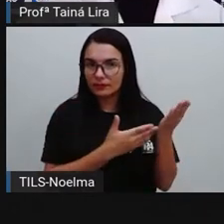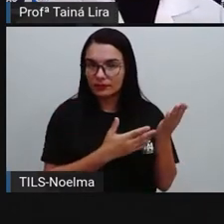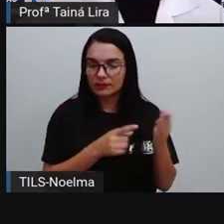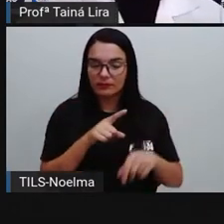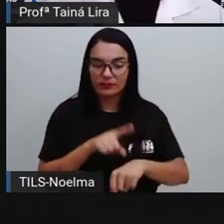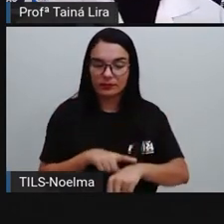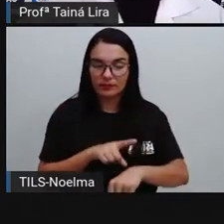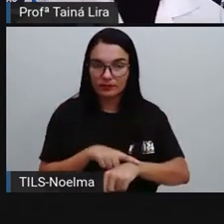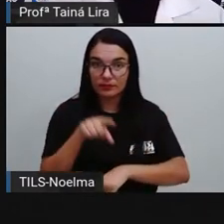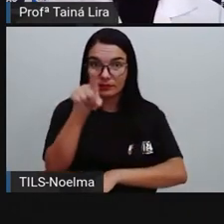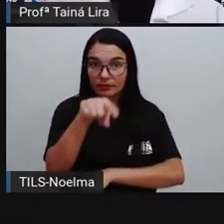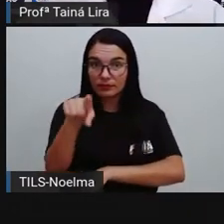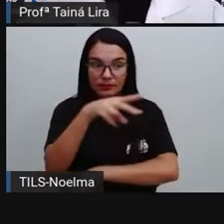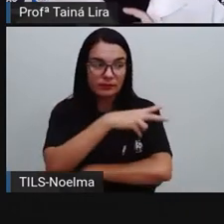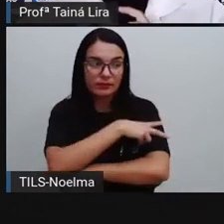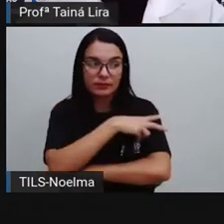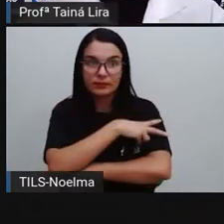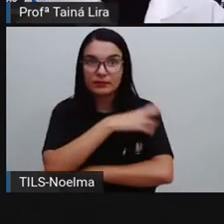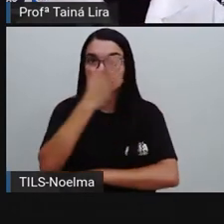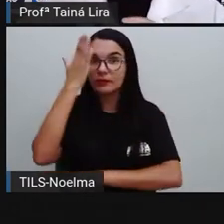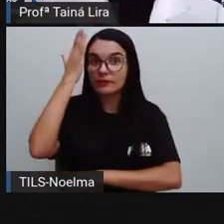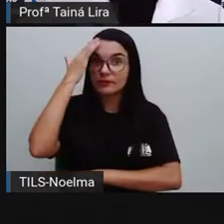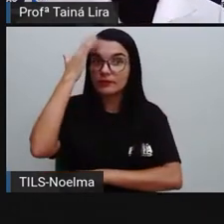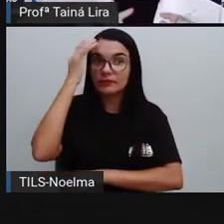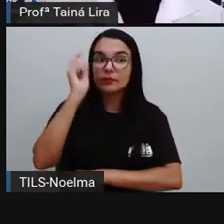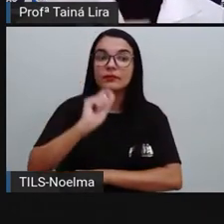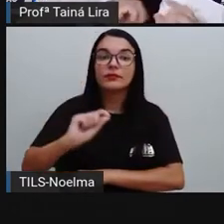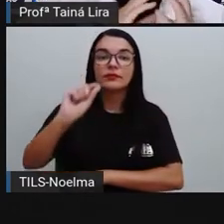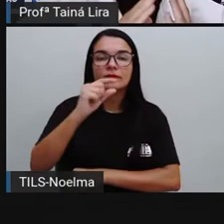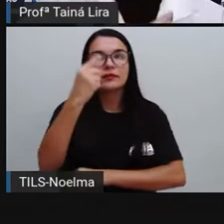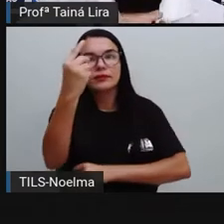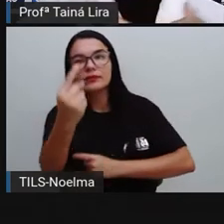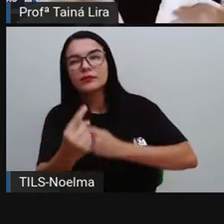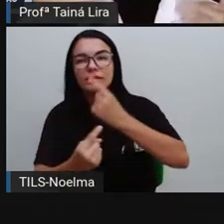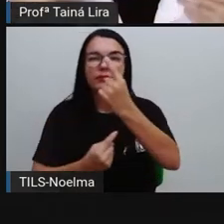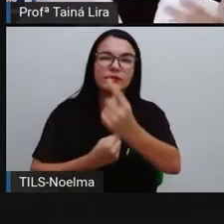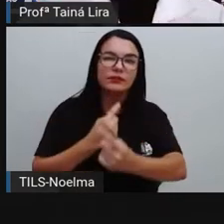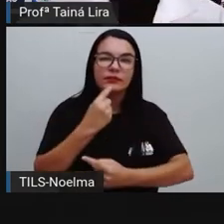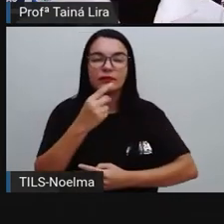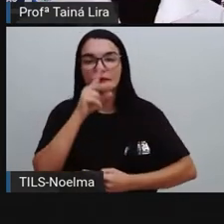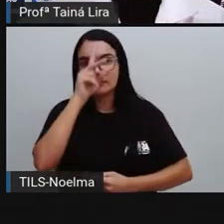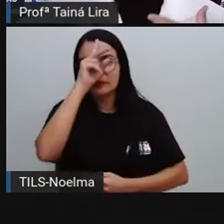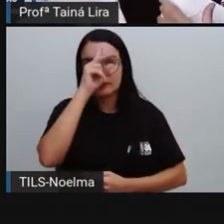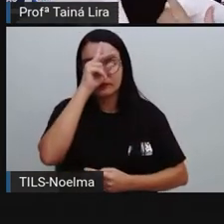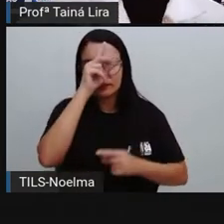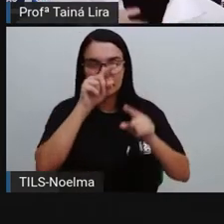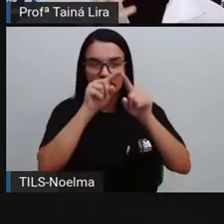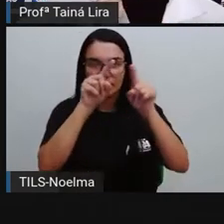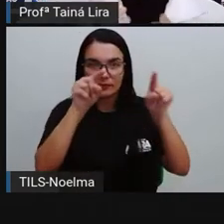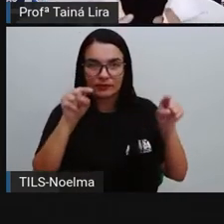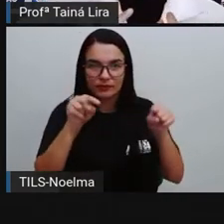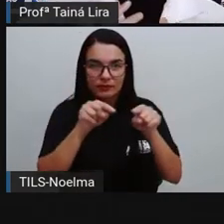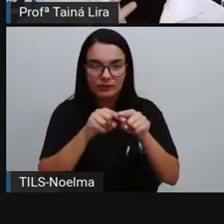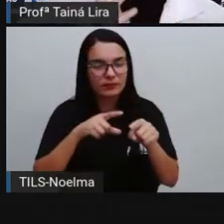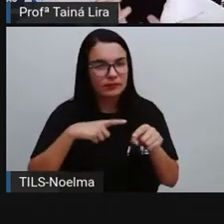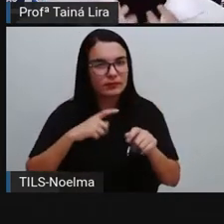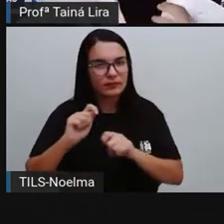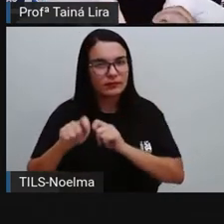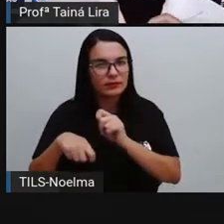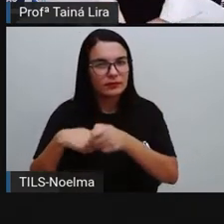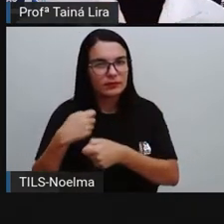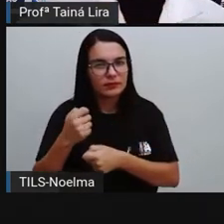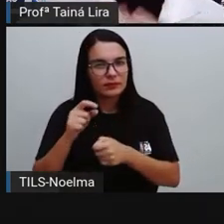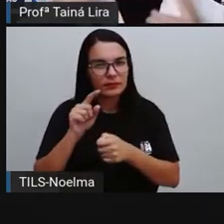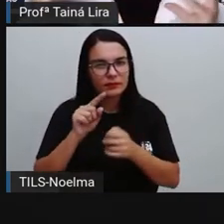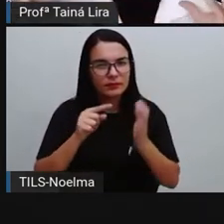saiba que algumas histórias em quadrinhos, em algumas histórias, os sinais de pontuação podem